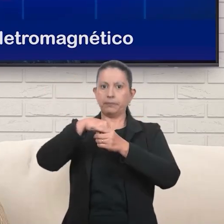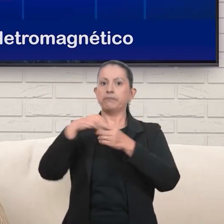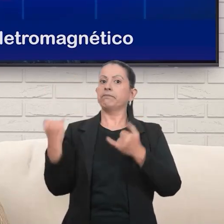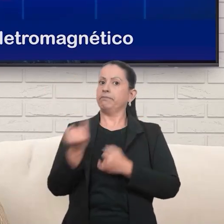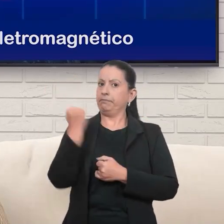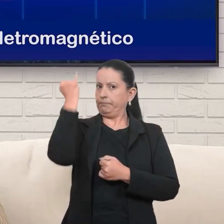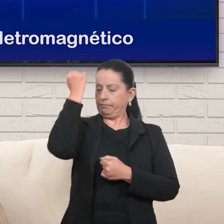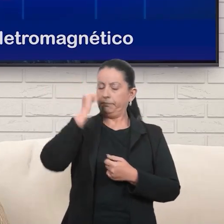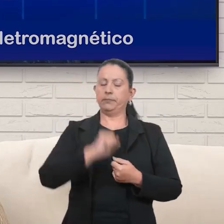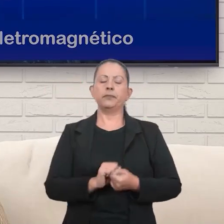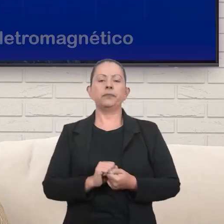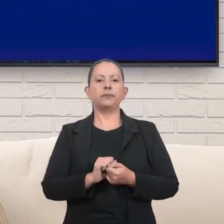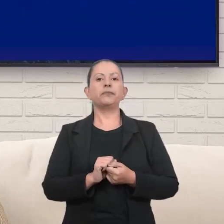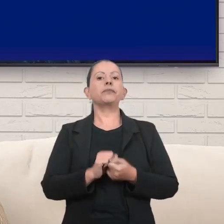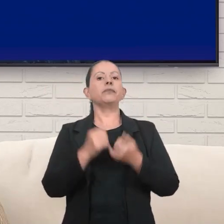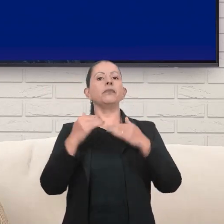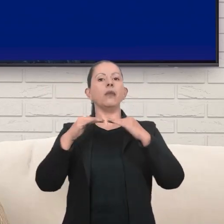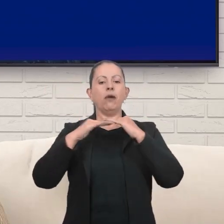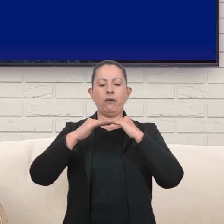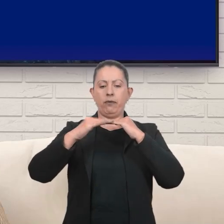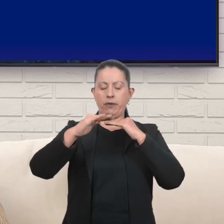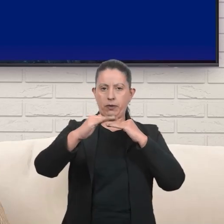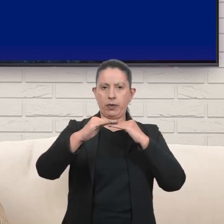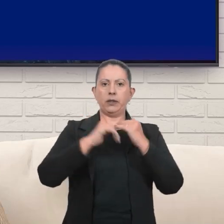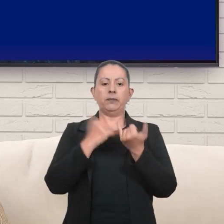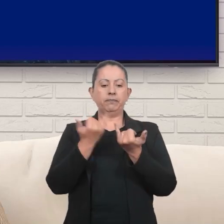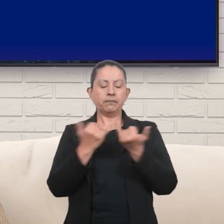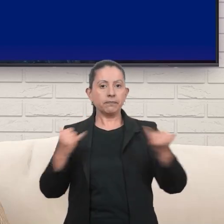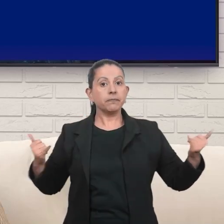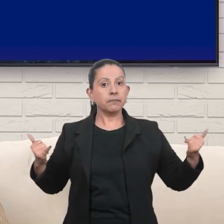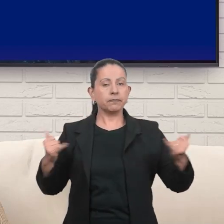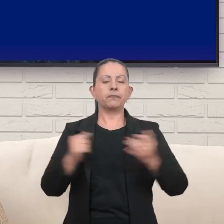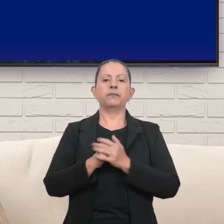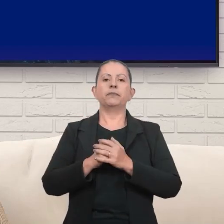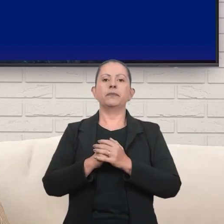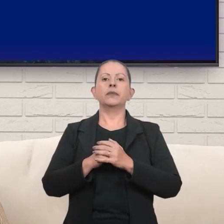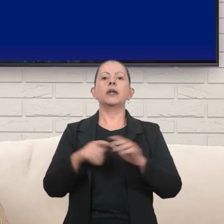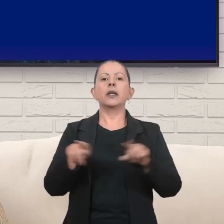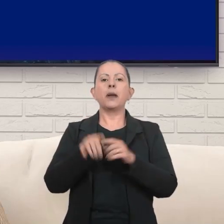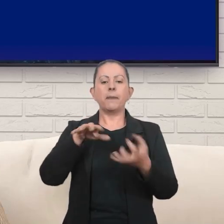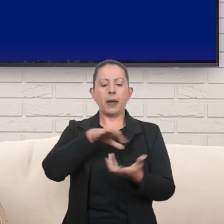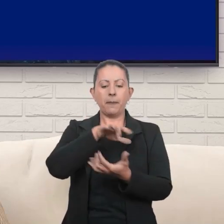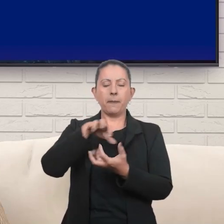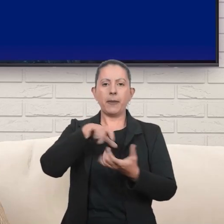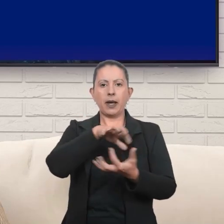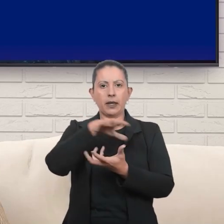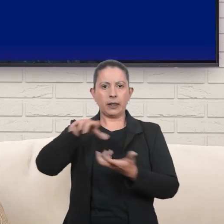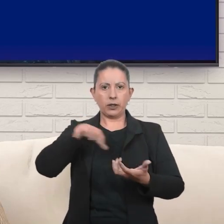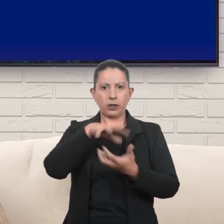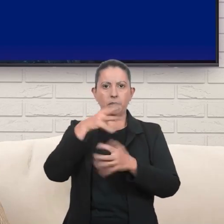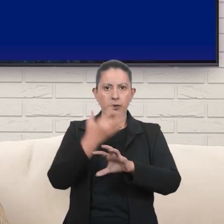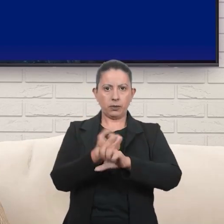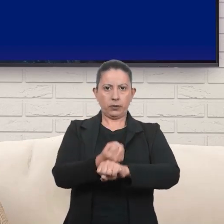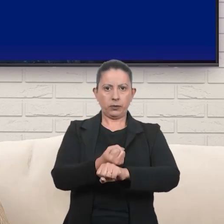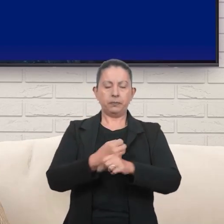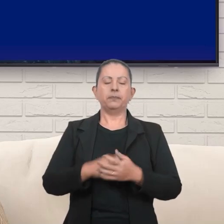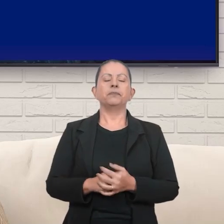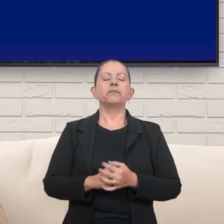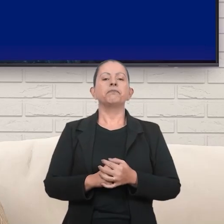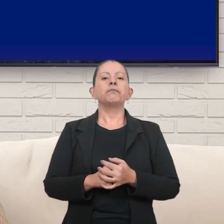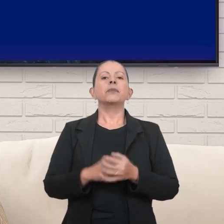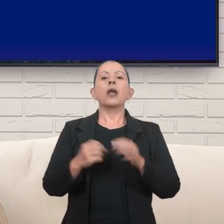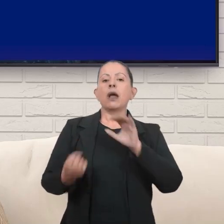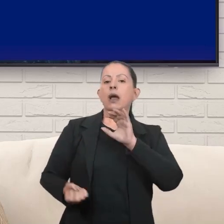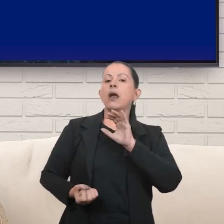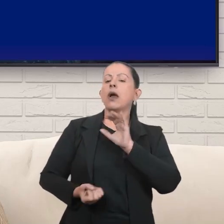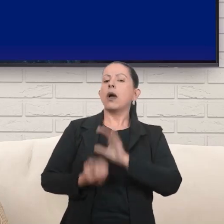fundamentais. Frequência, energia, eletricidade e magnetismo. Ela se propaga